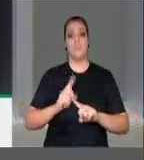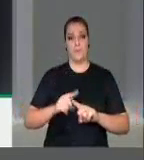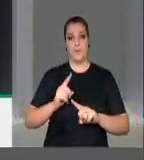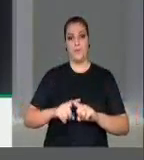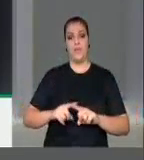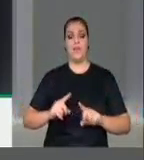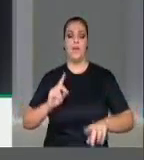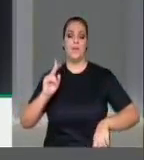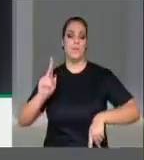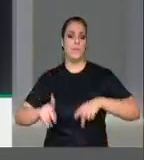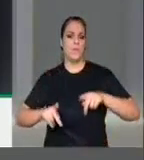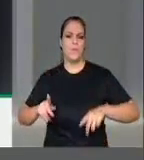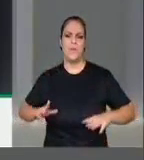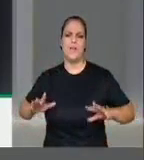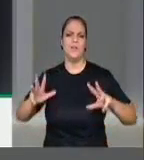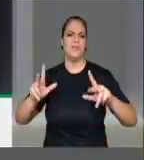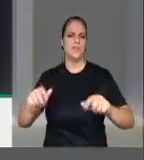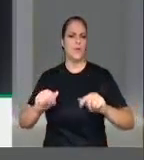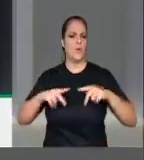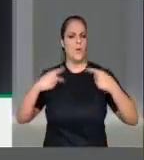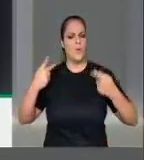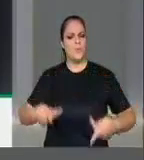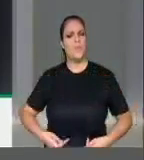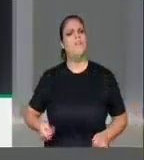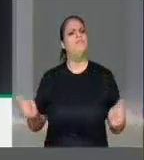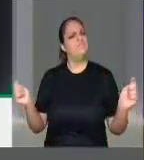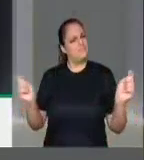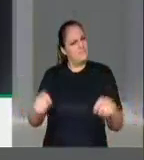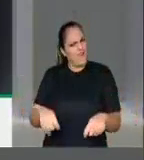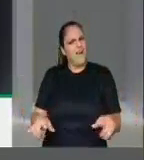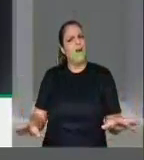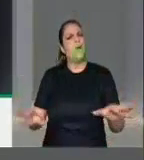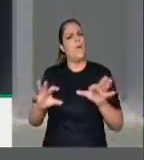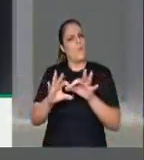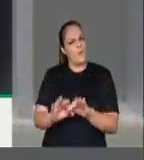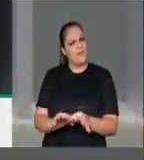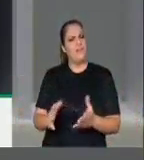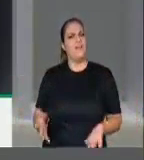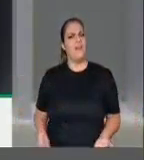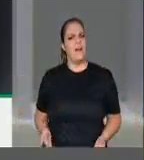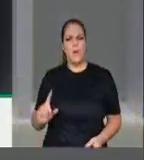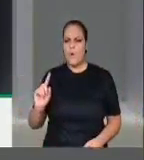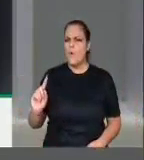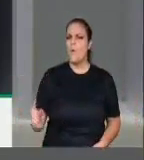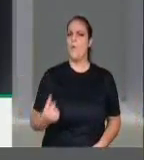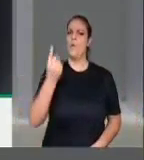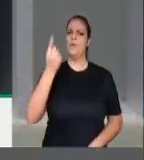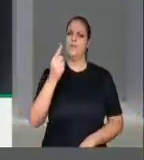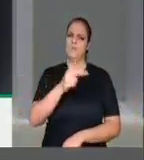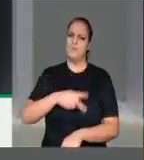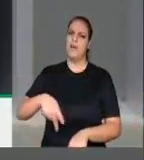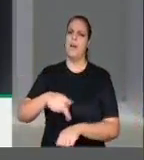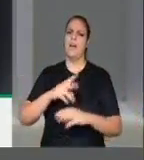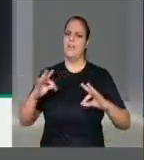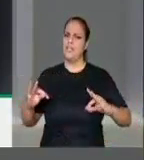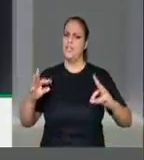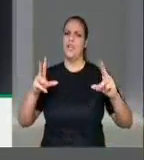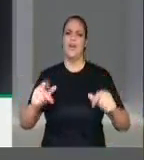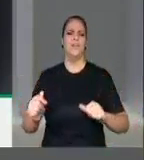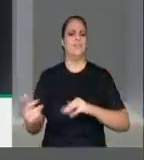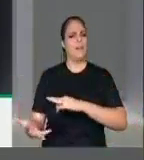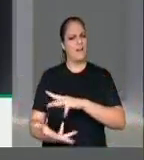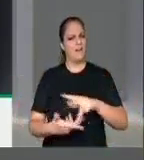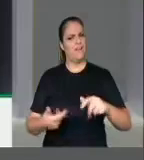humanidade pode ser vista como um só povo e a terra um só país. Neste contexto,